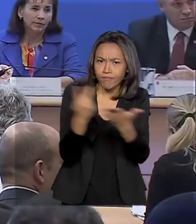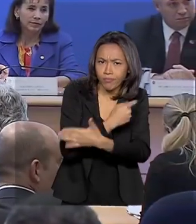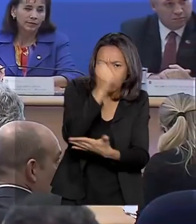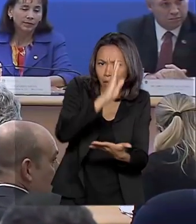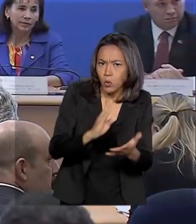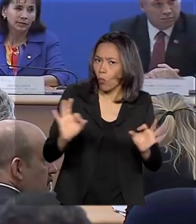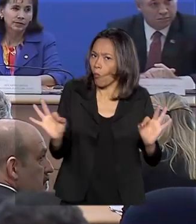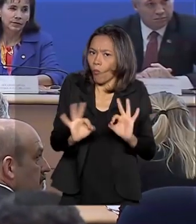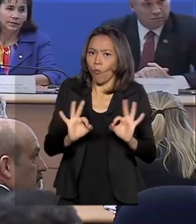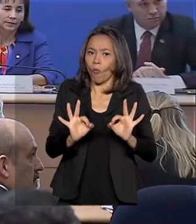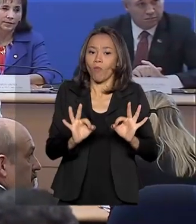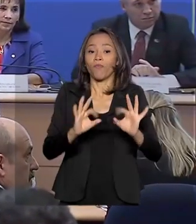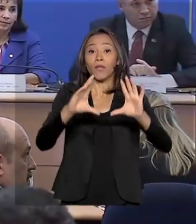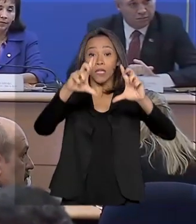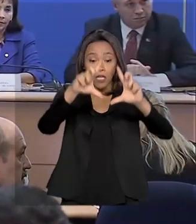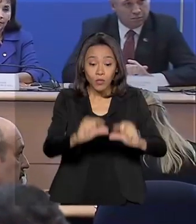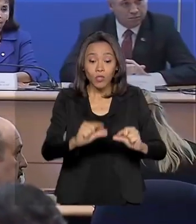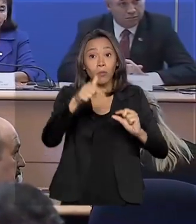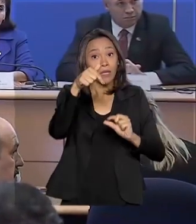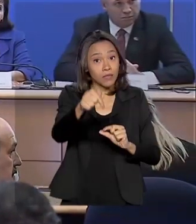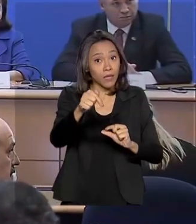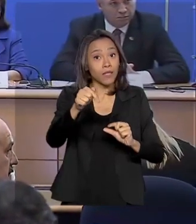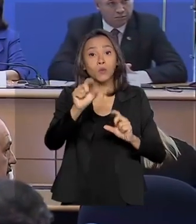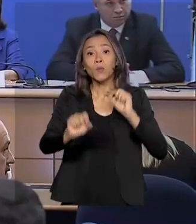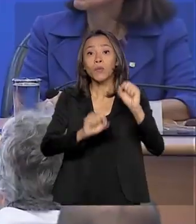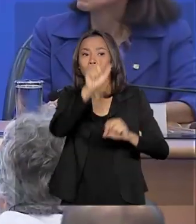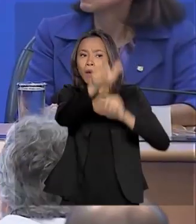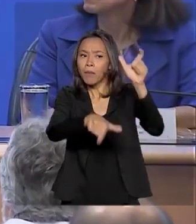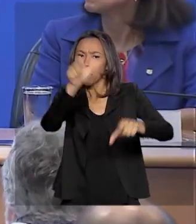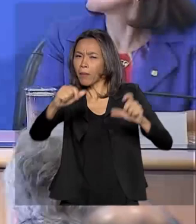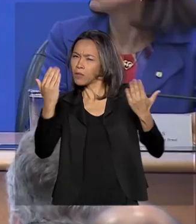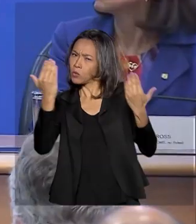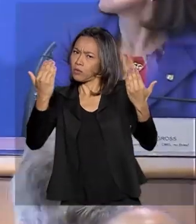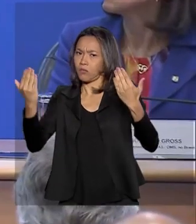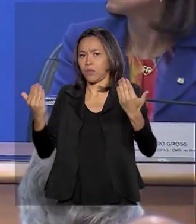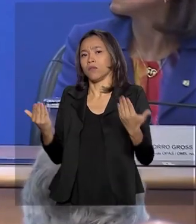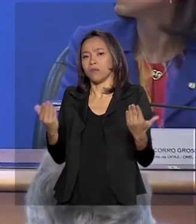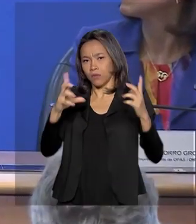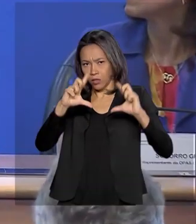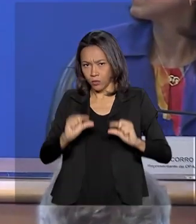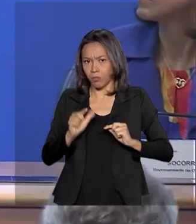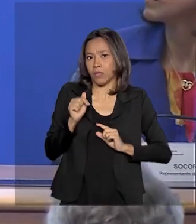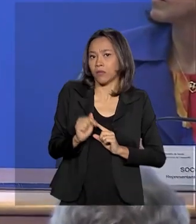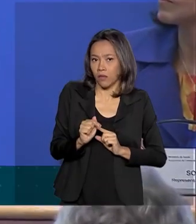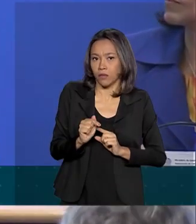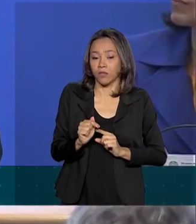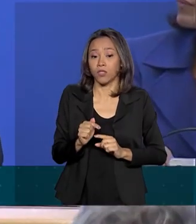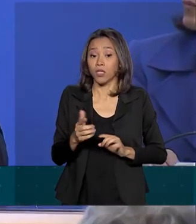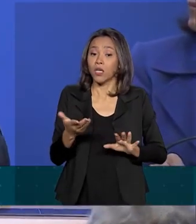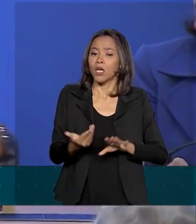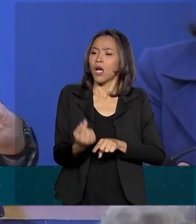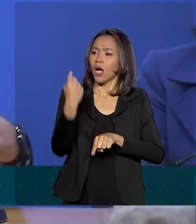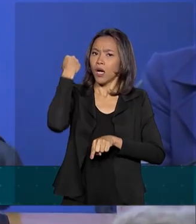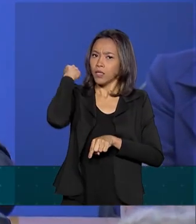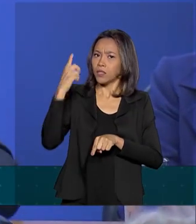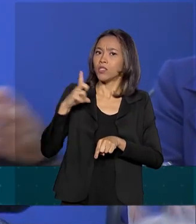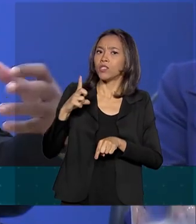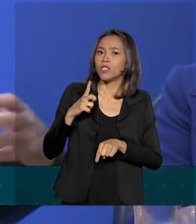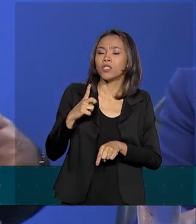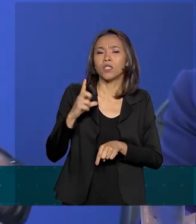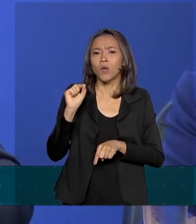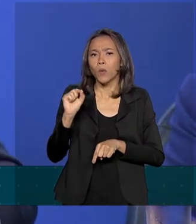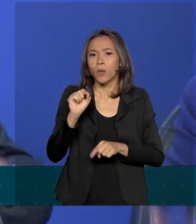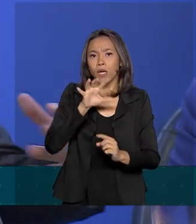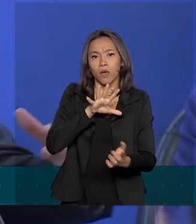Saúde, caiu para sete o número de casos suspeitos. A tendência é ir caindo. No começo você tinha uma